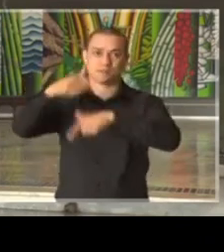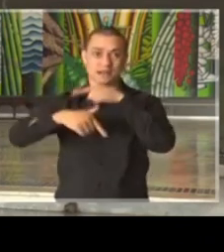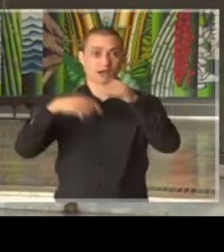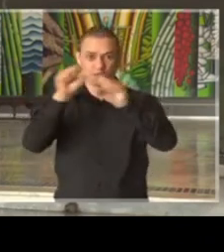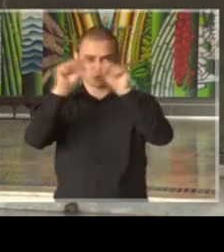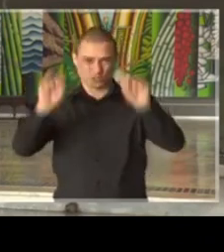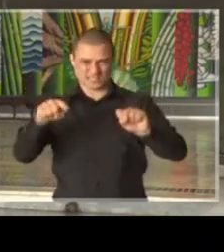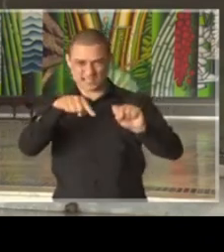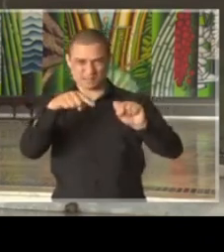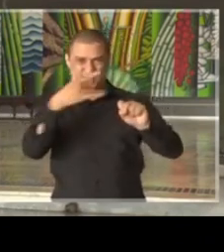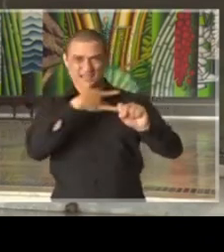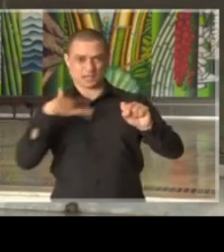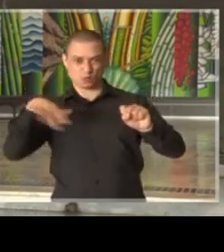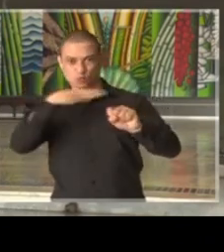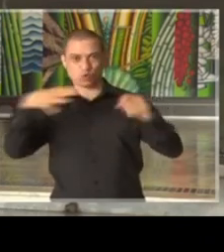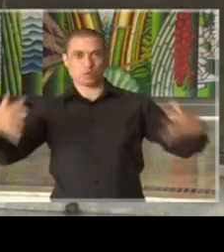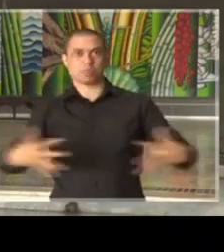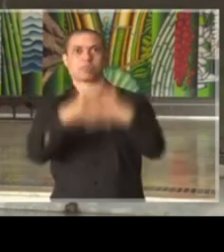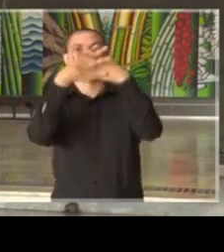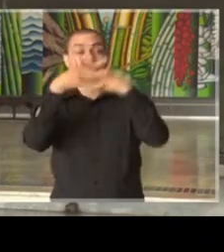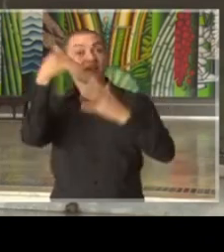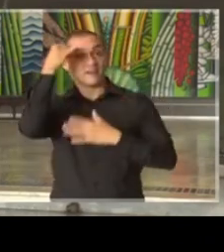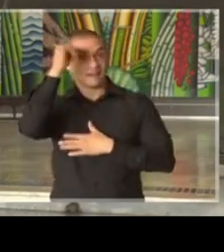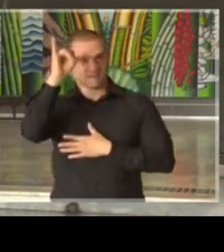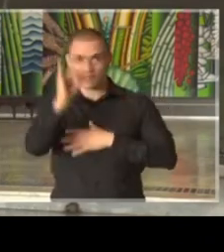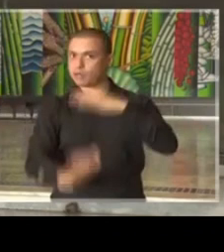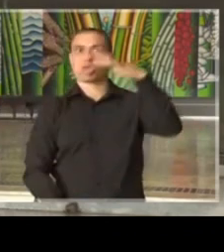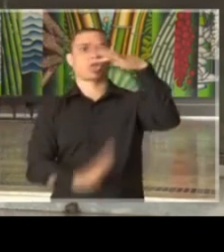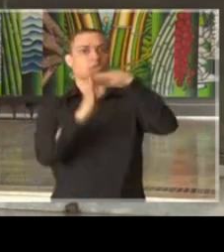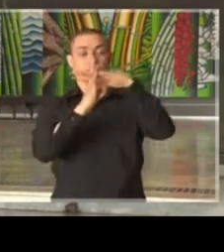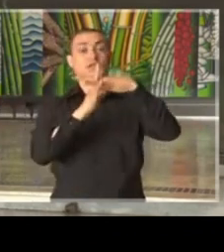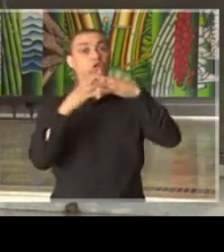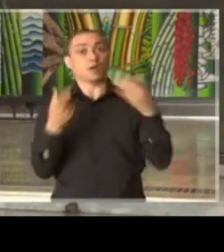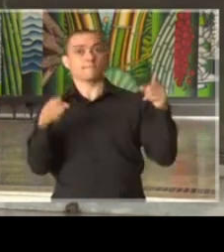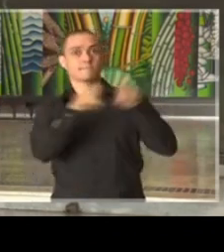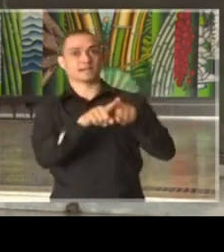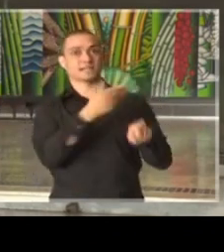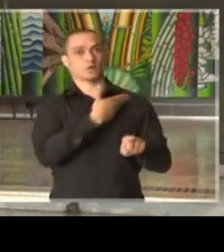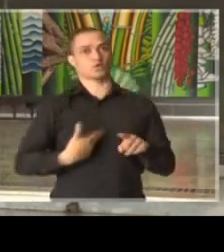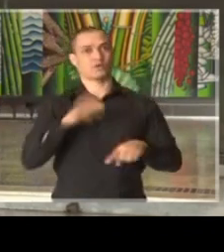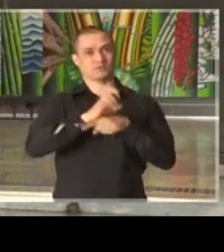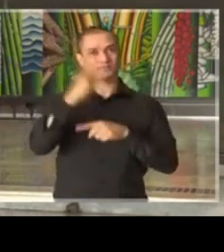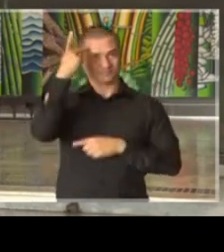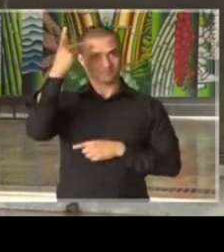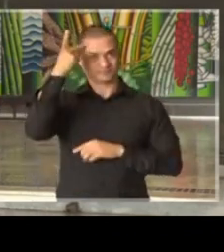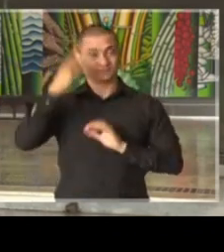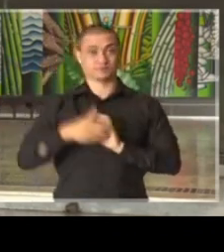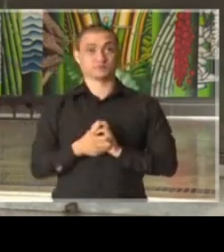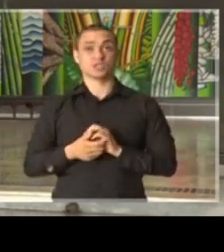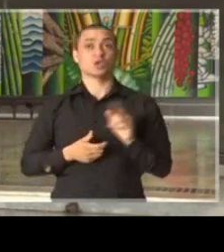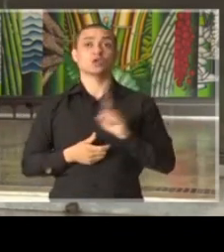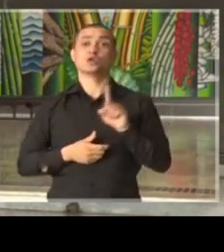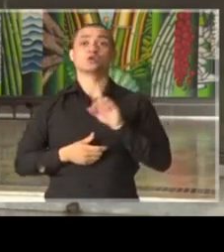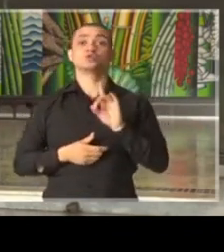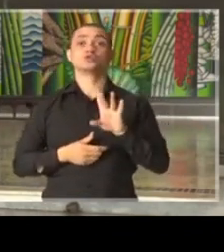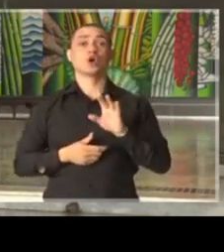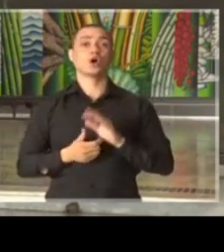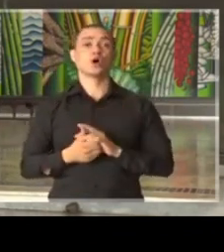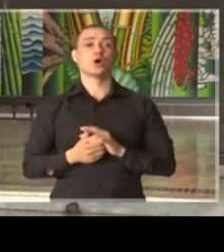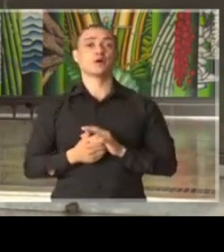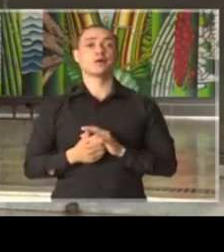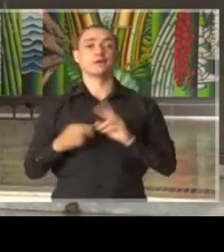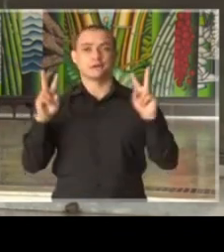entre em colapso na cidade de São Paulo, junto com parceria com o governo do Estado de São Paulo. não apenas em relação